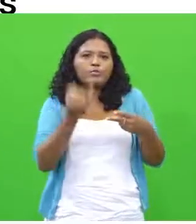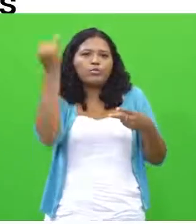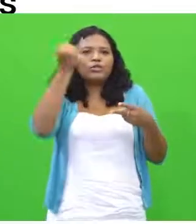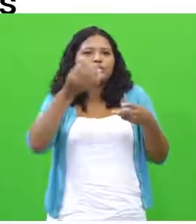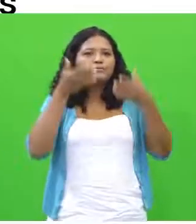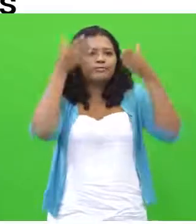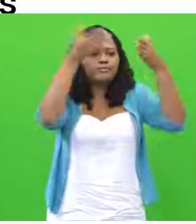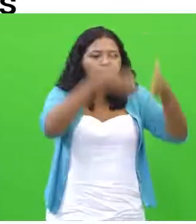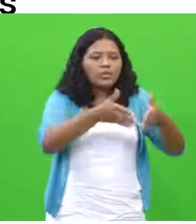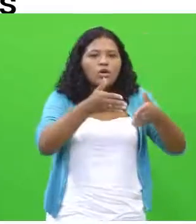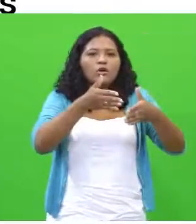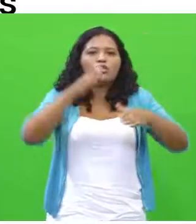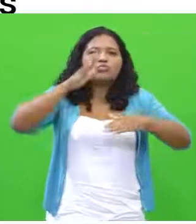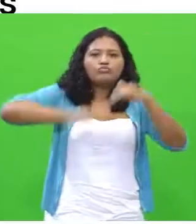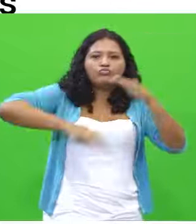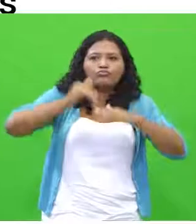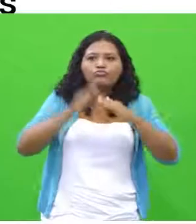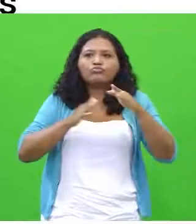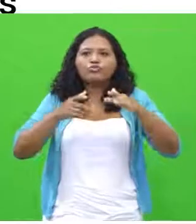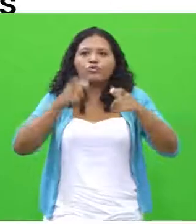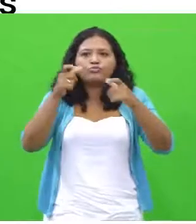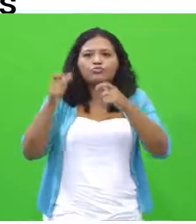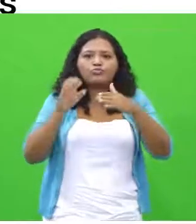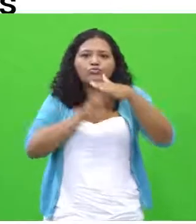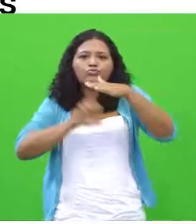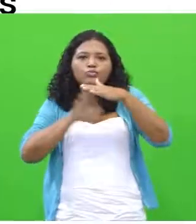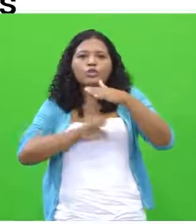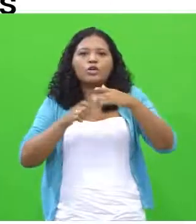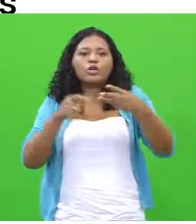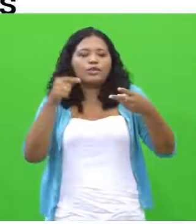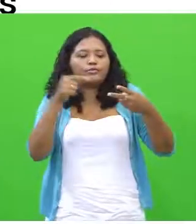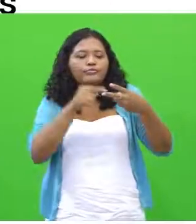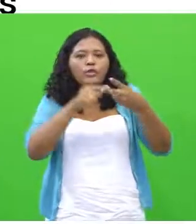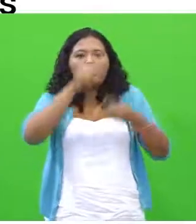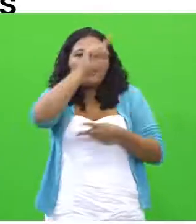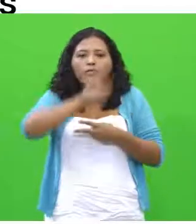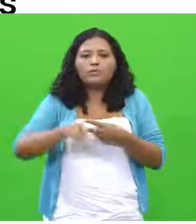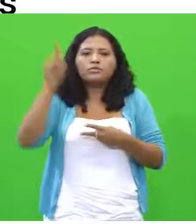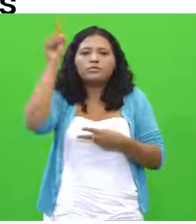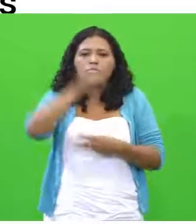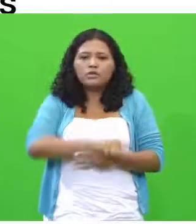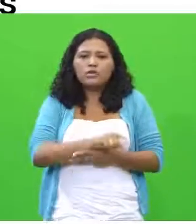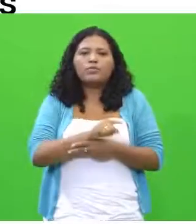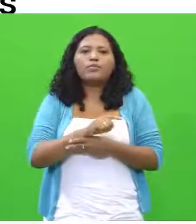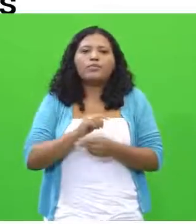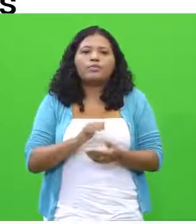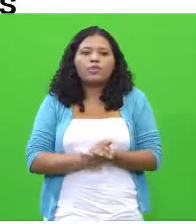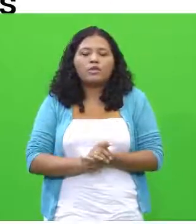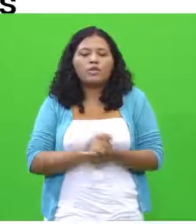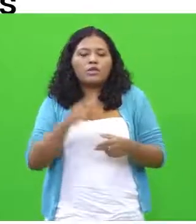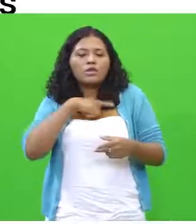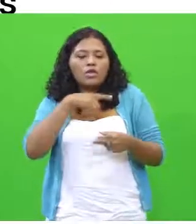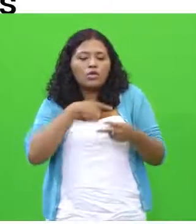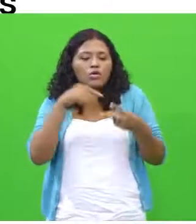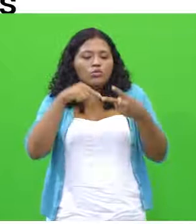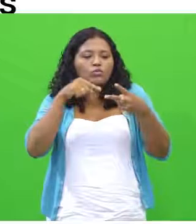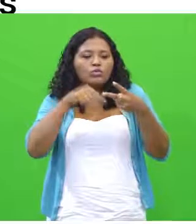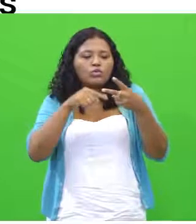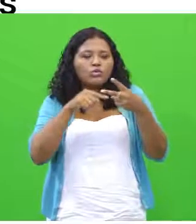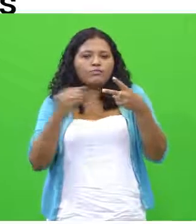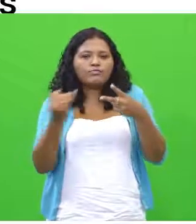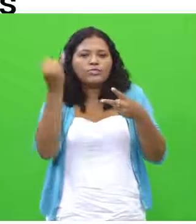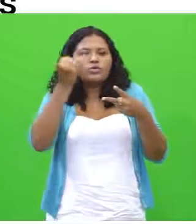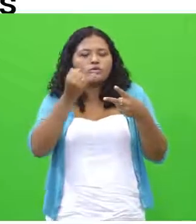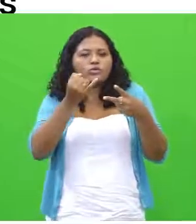em outros existe uma proibição. Nós colocamos total, esse item dois, mas em alguns países vem uma